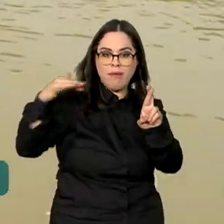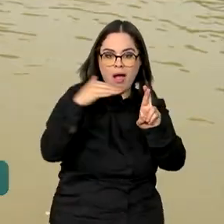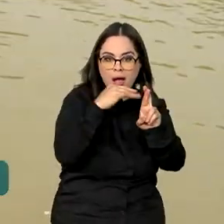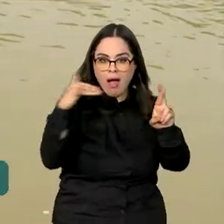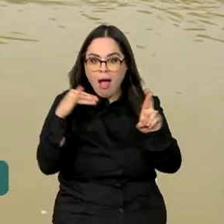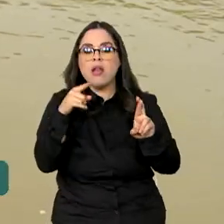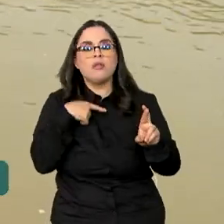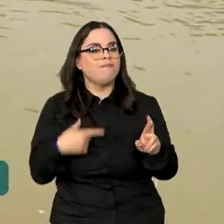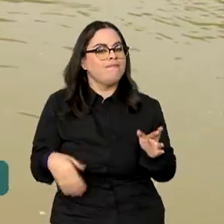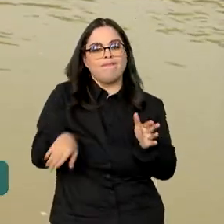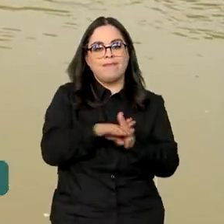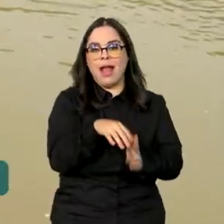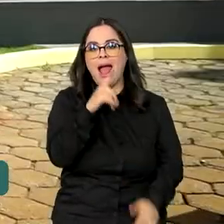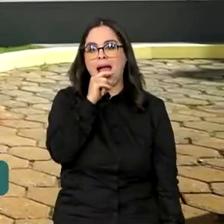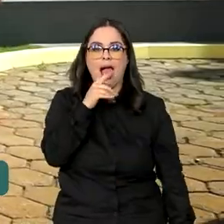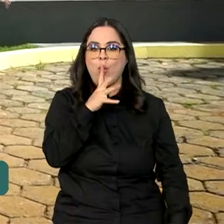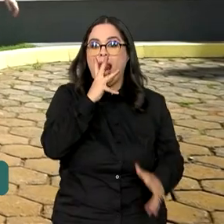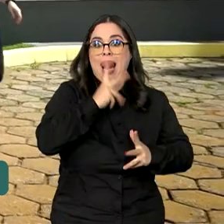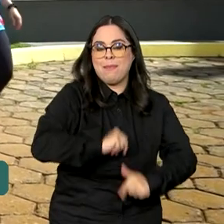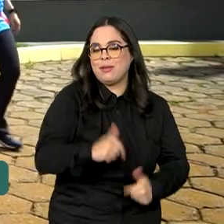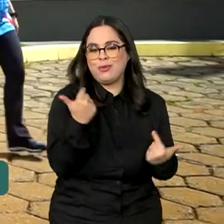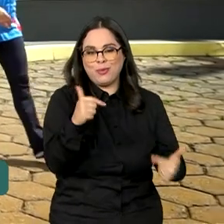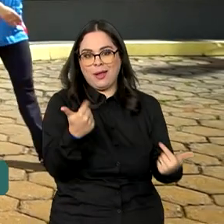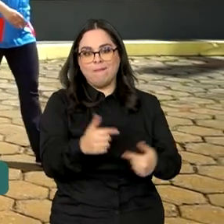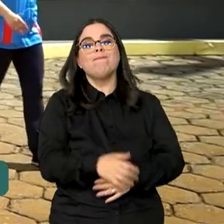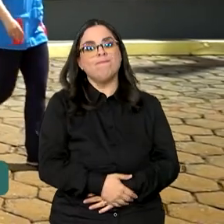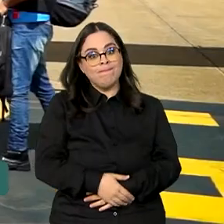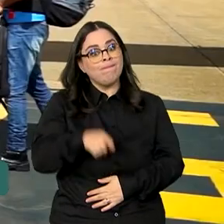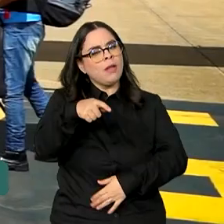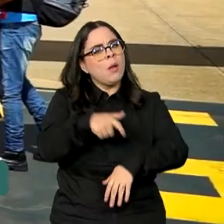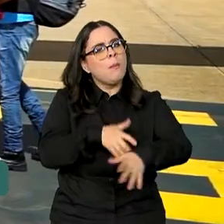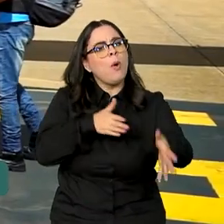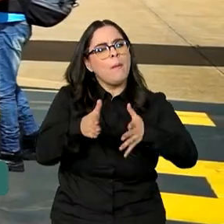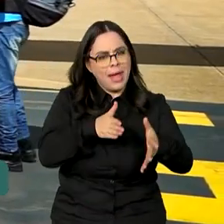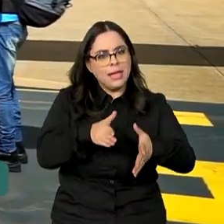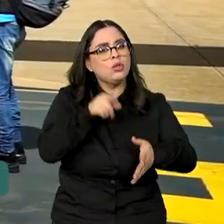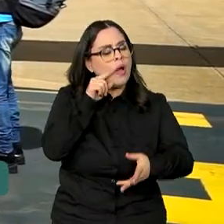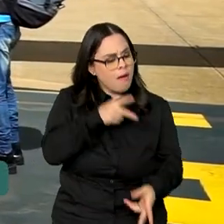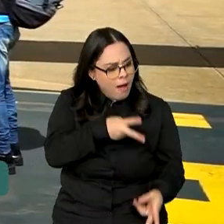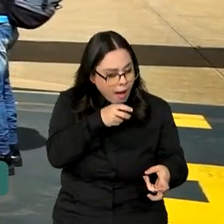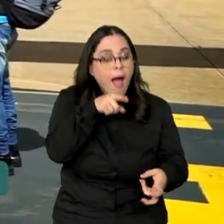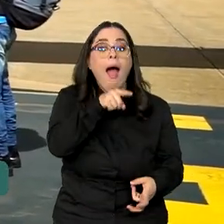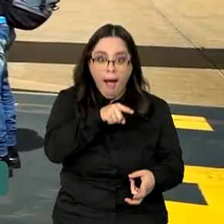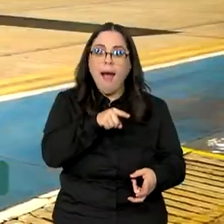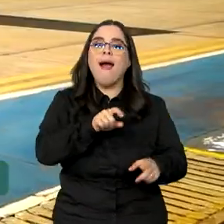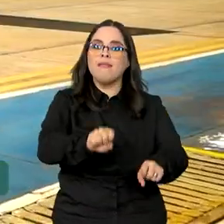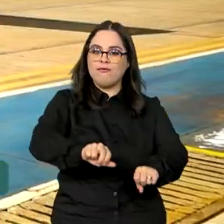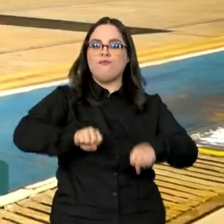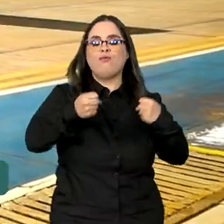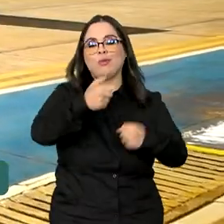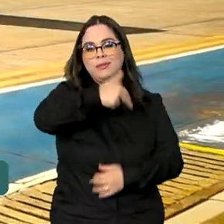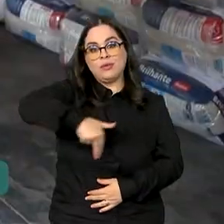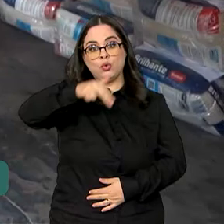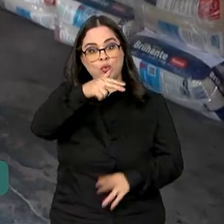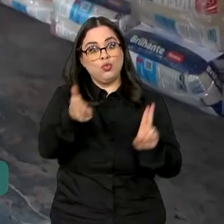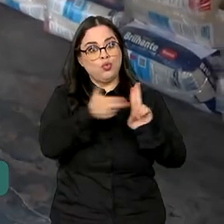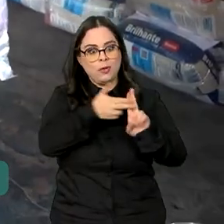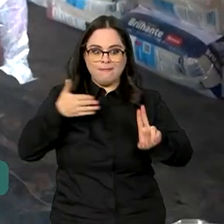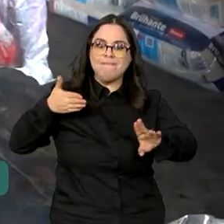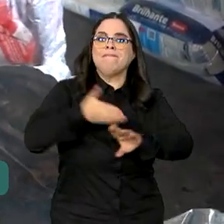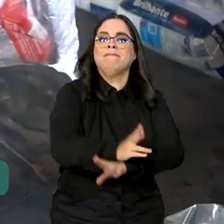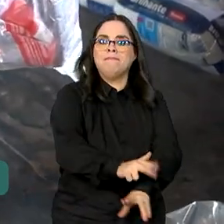acesso à água potável. É nessa hora que a Força Nacional do SUS se faz presente.